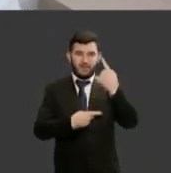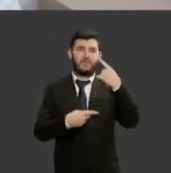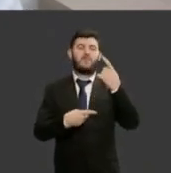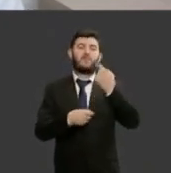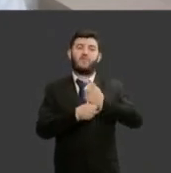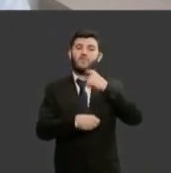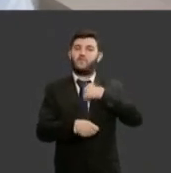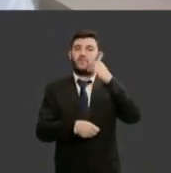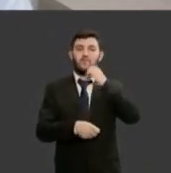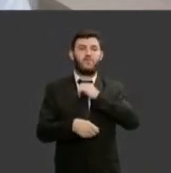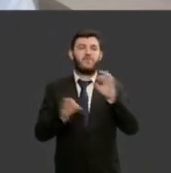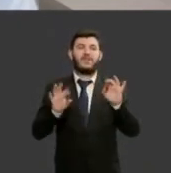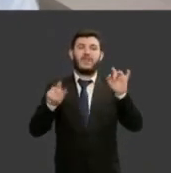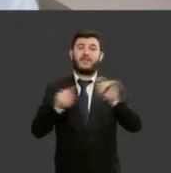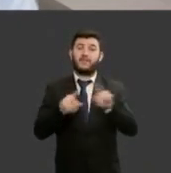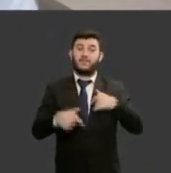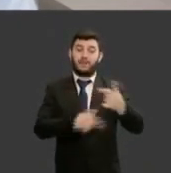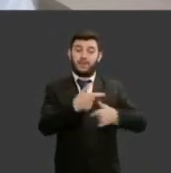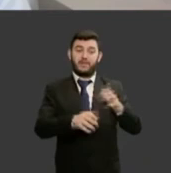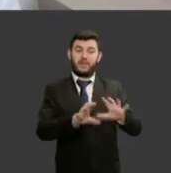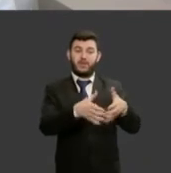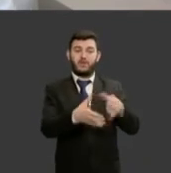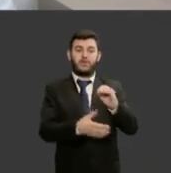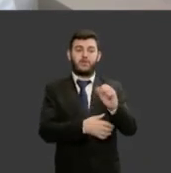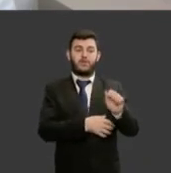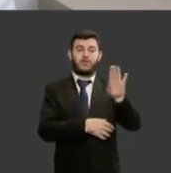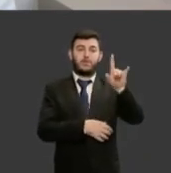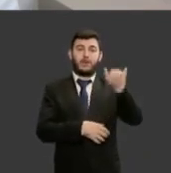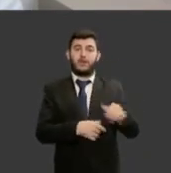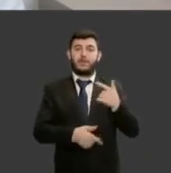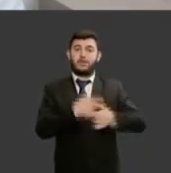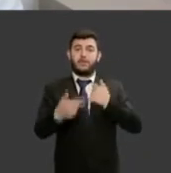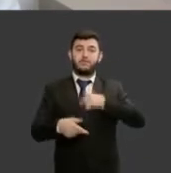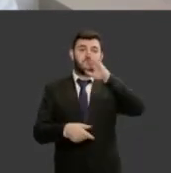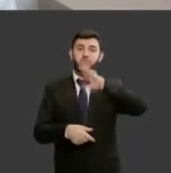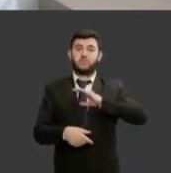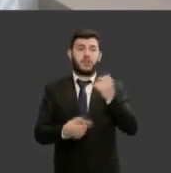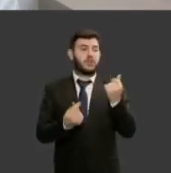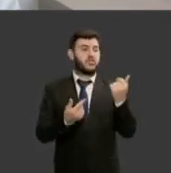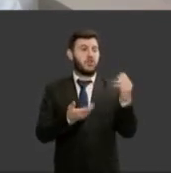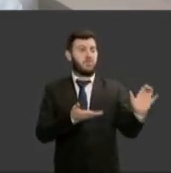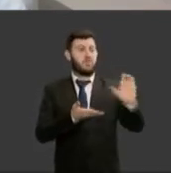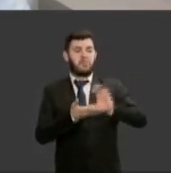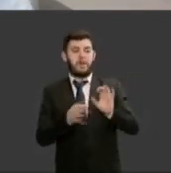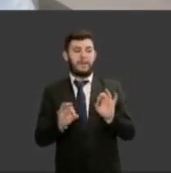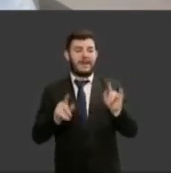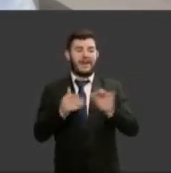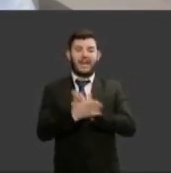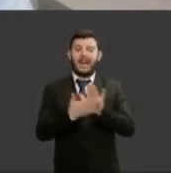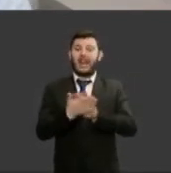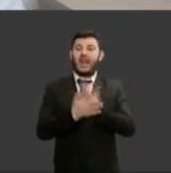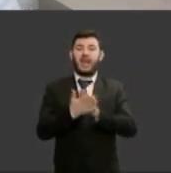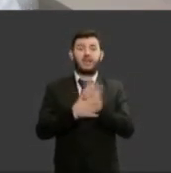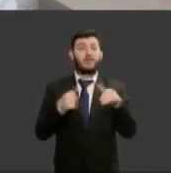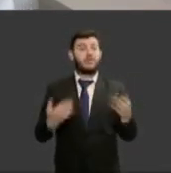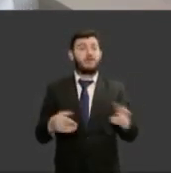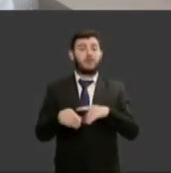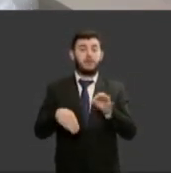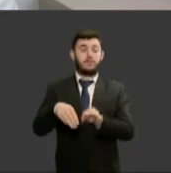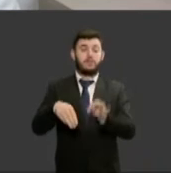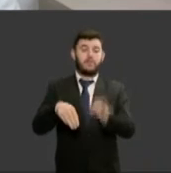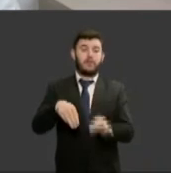gratuito e aqui o ministro Humberto também que veio do quadro dos advogados também da classe aqui temos o ministro Humberto ministro Adelaide